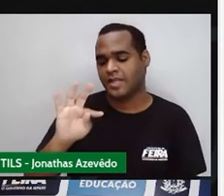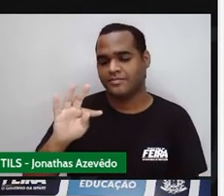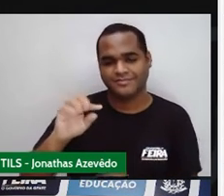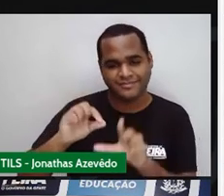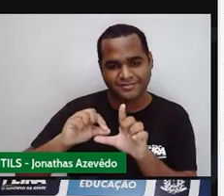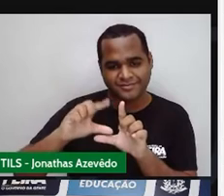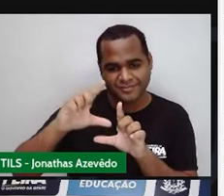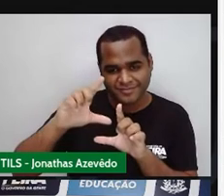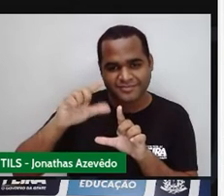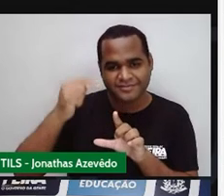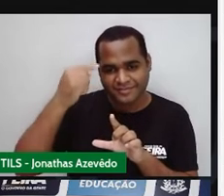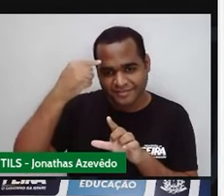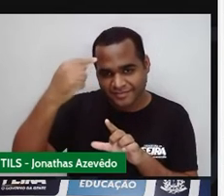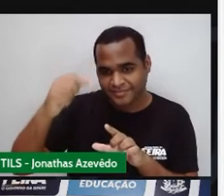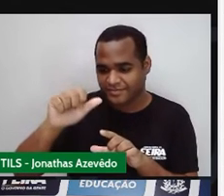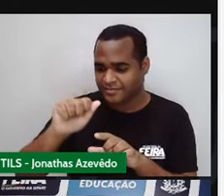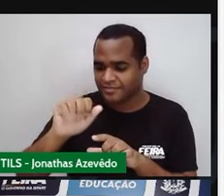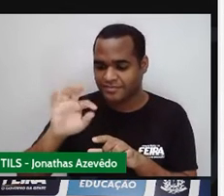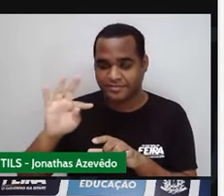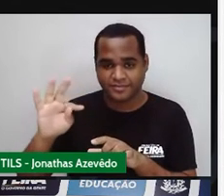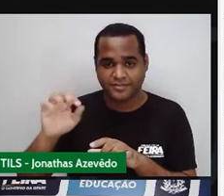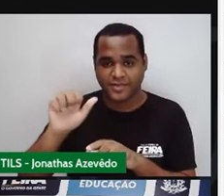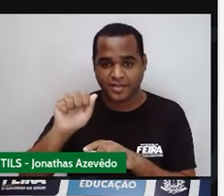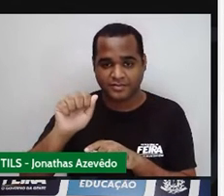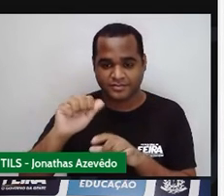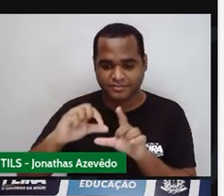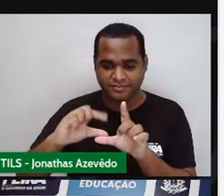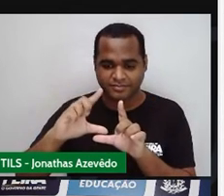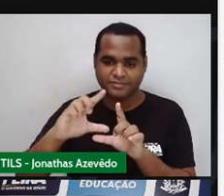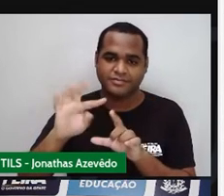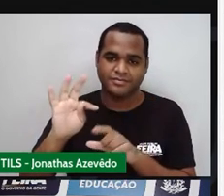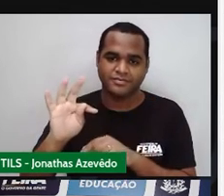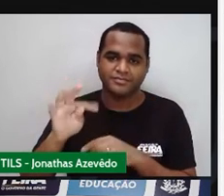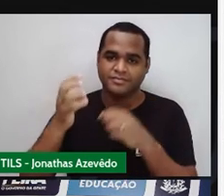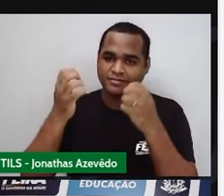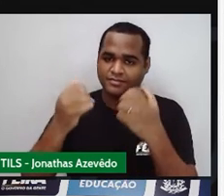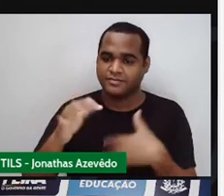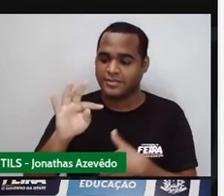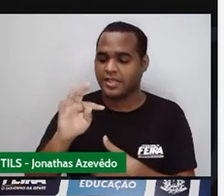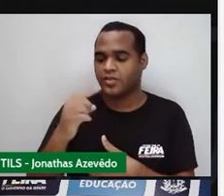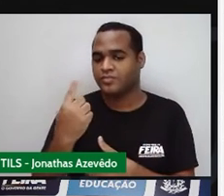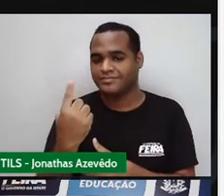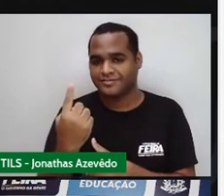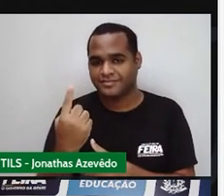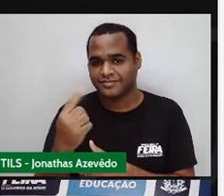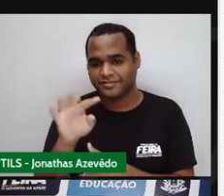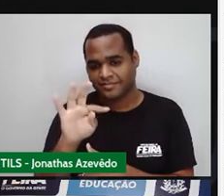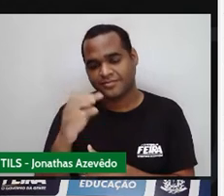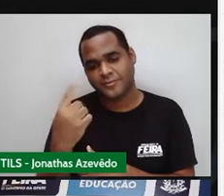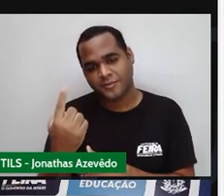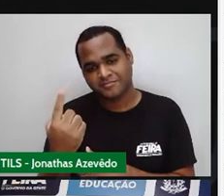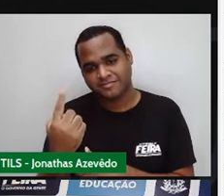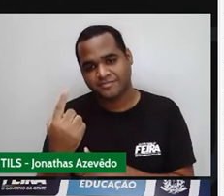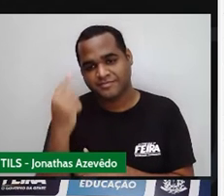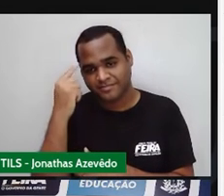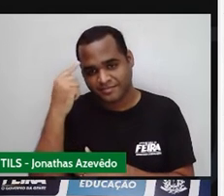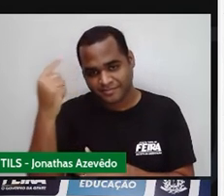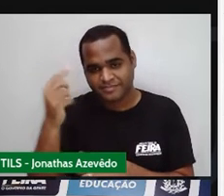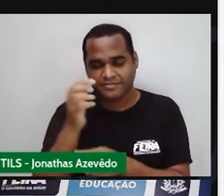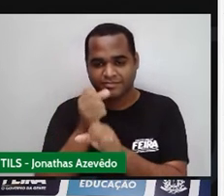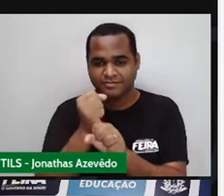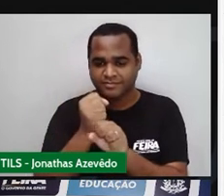significa a área do trapézio. A área T1 é a área do triângulo 1, que foi a área do triângulo